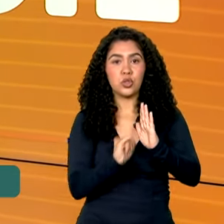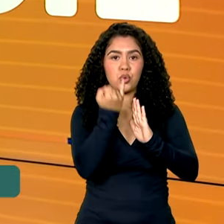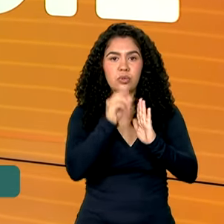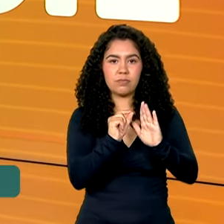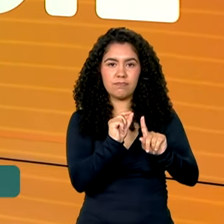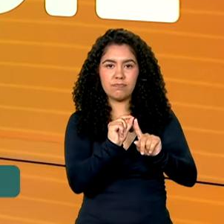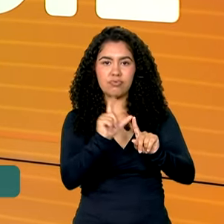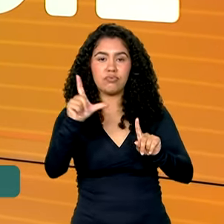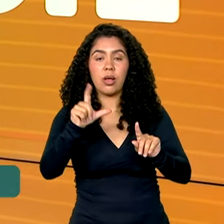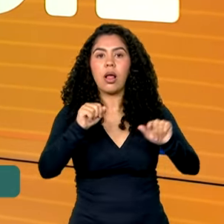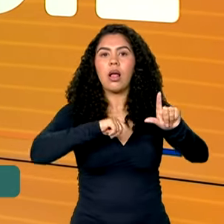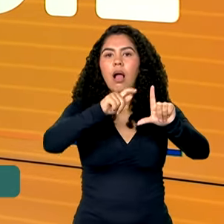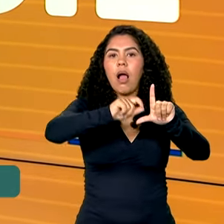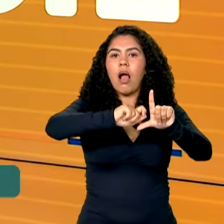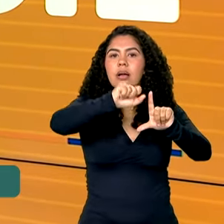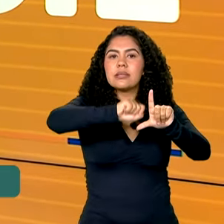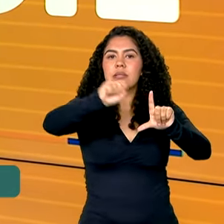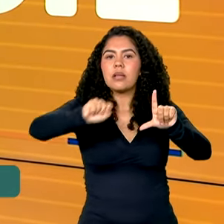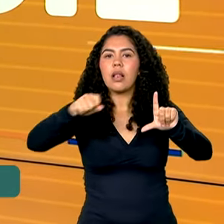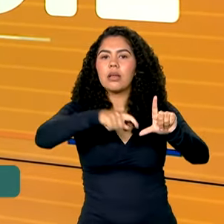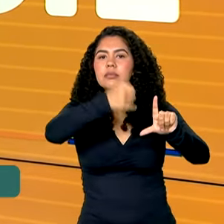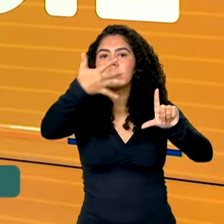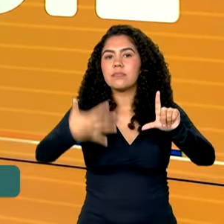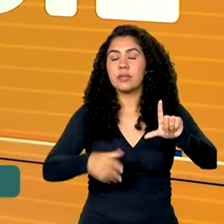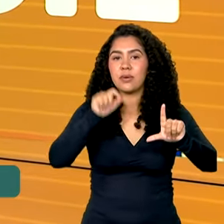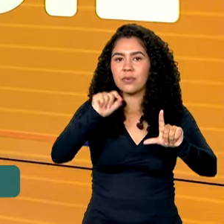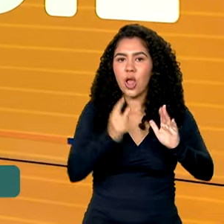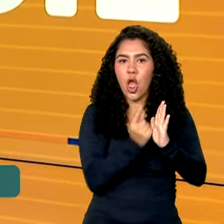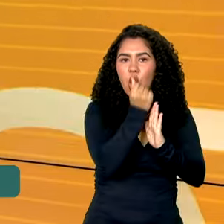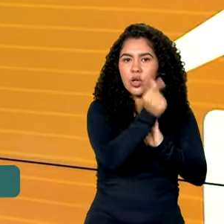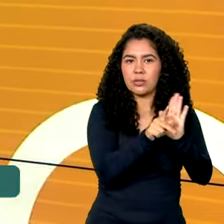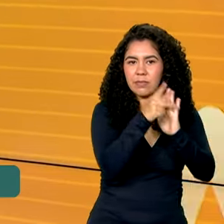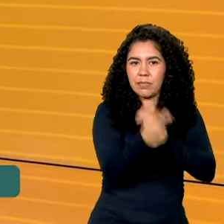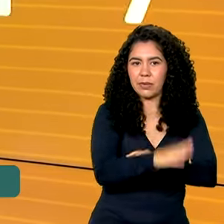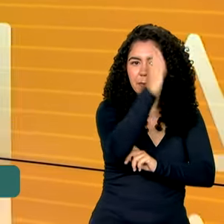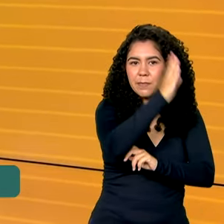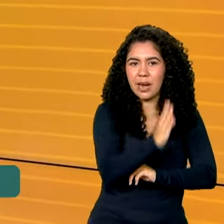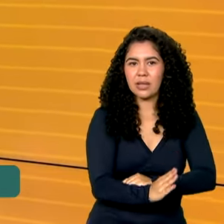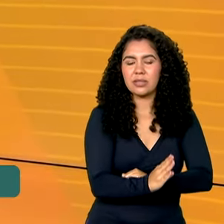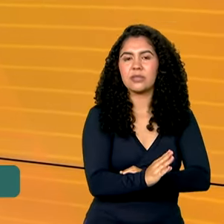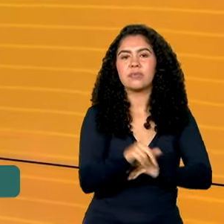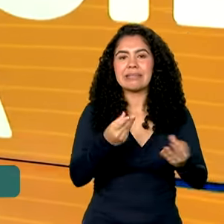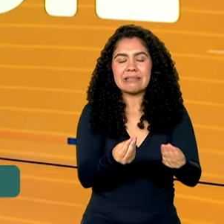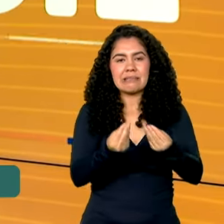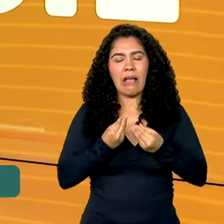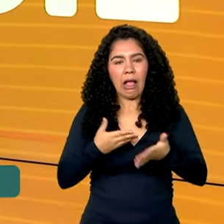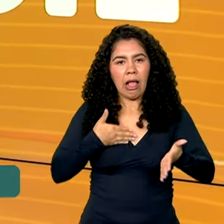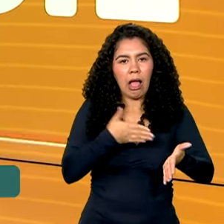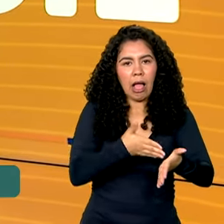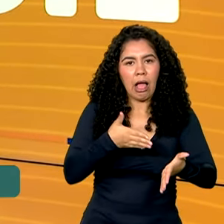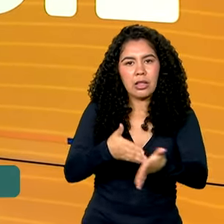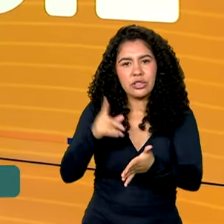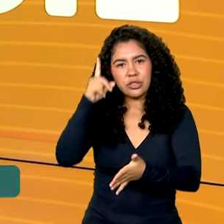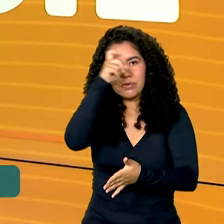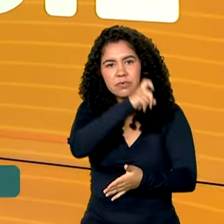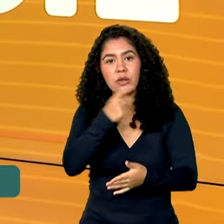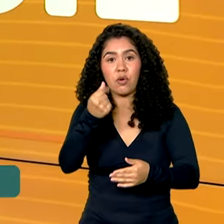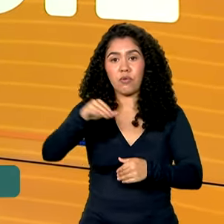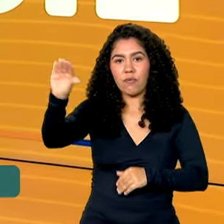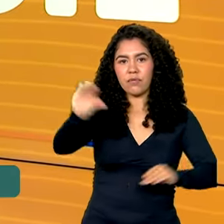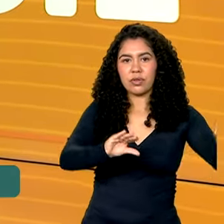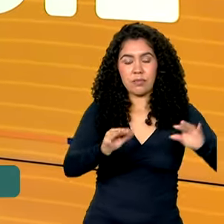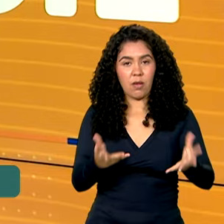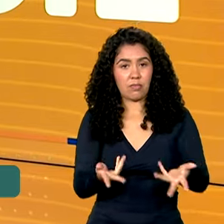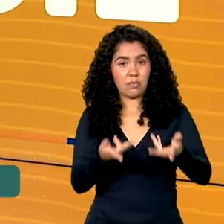uma Selic elevada consome grande parte do orçamento brasileiro, dificultando justamente os investimentos voltados